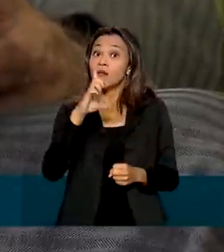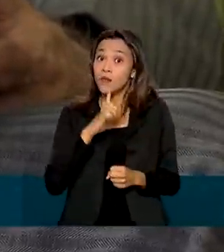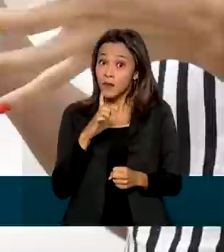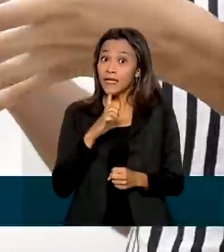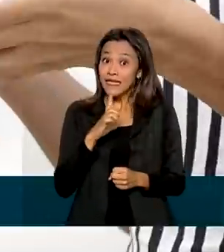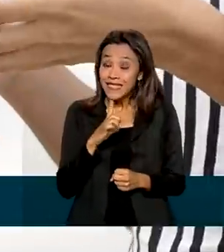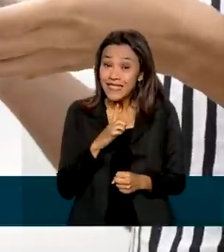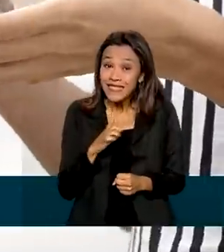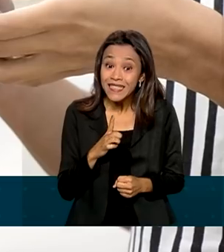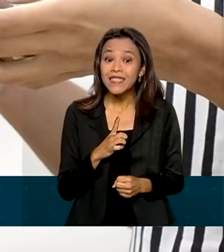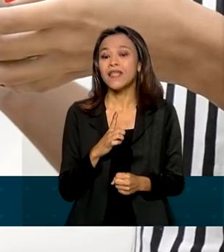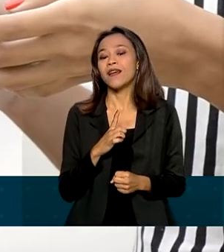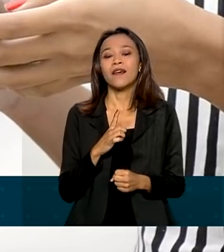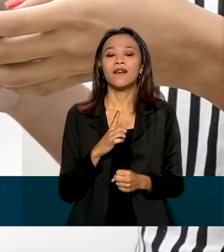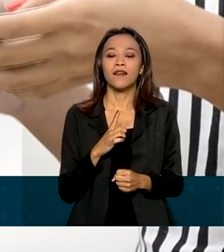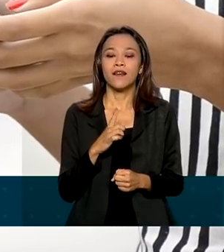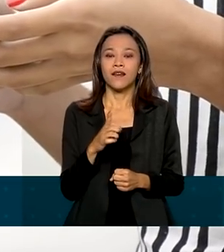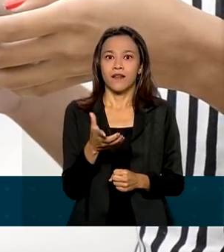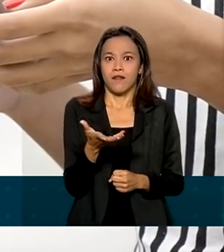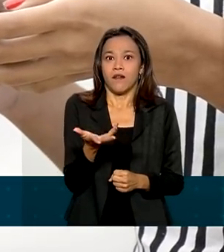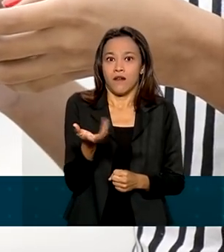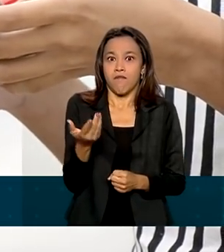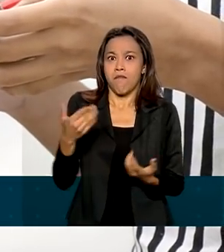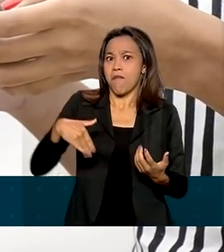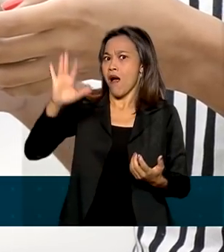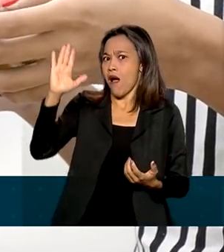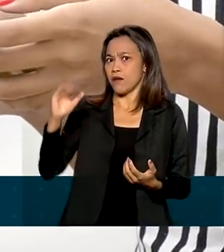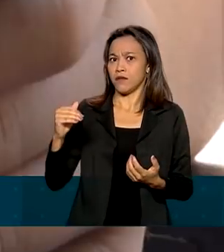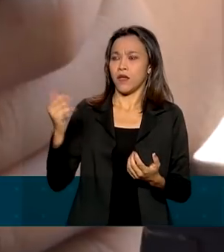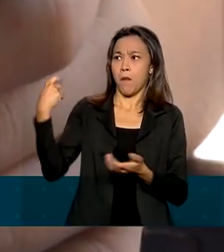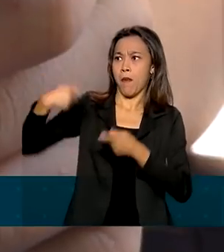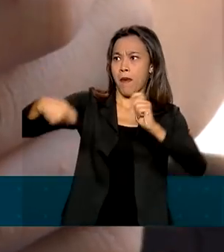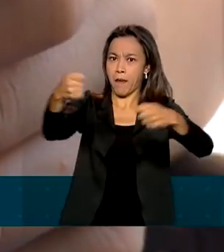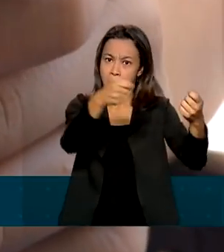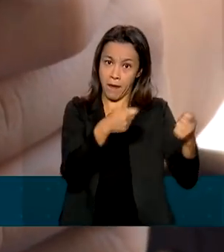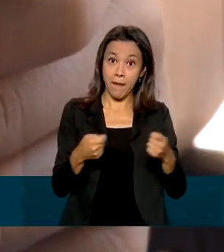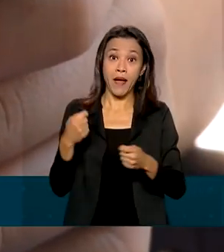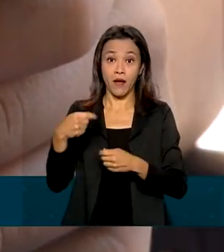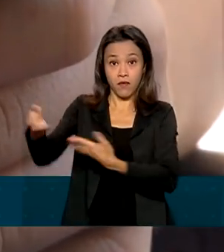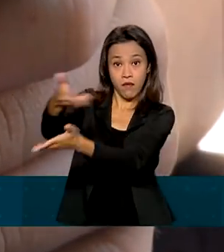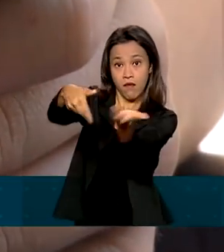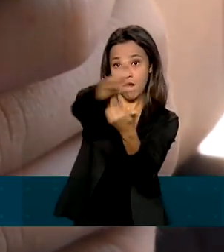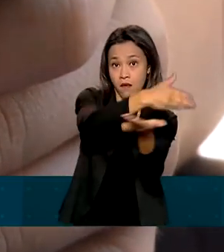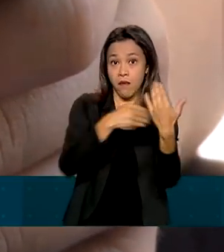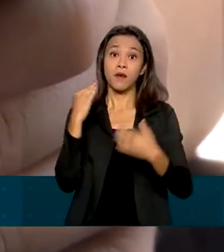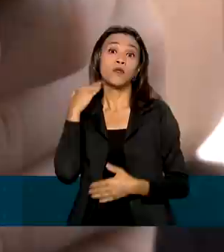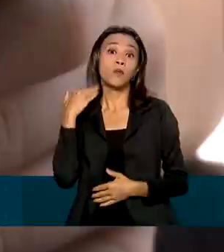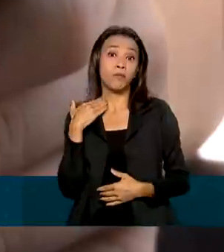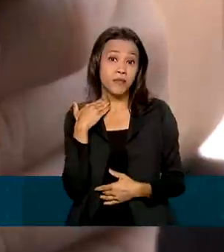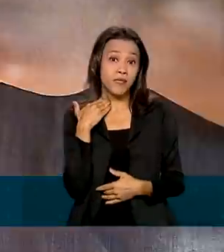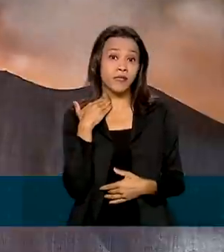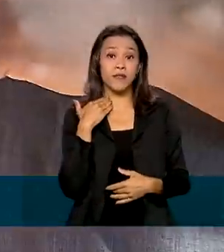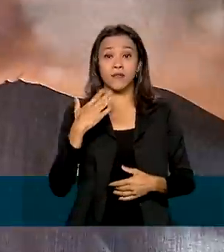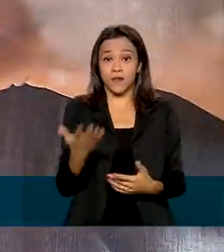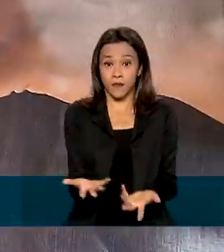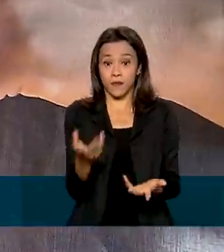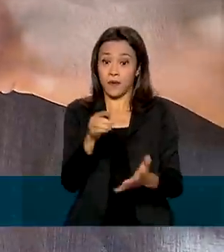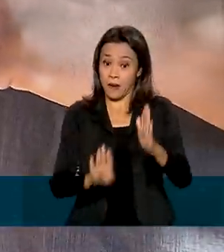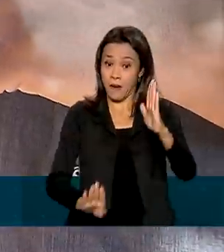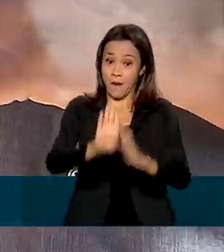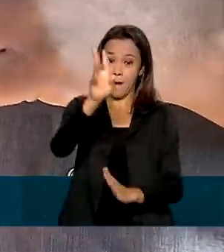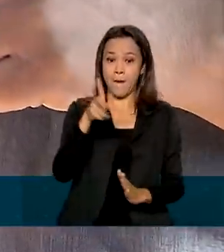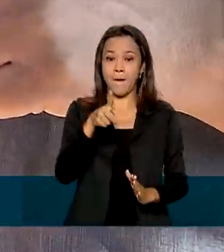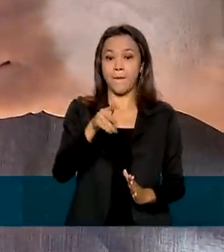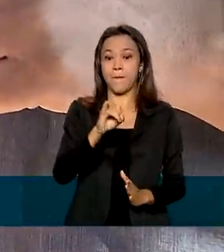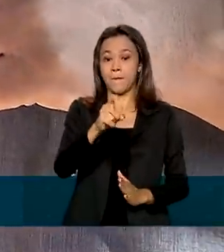adeptos do que as antigas modalidades bancárias, que eram pagas. Nesta semana, o PIX bateu um recorde. No último